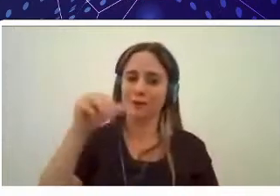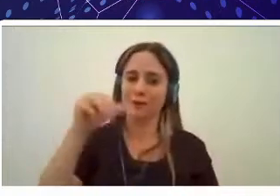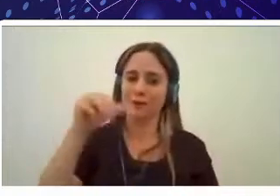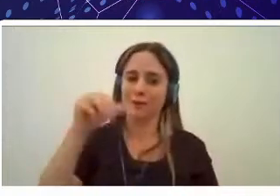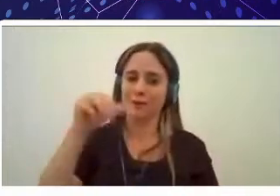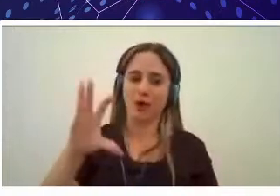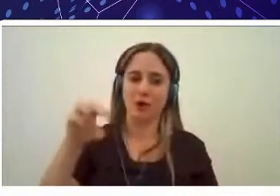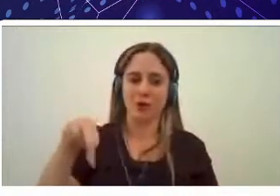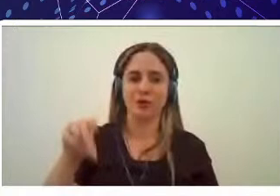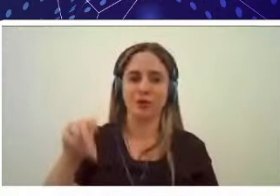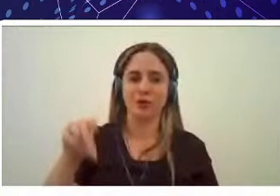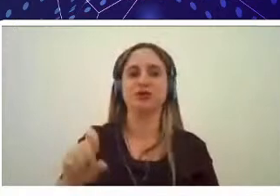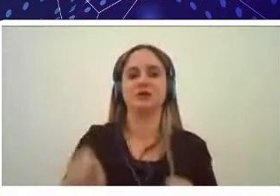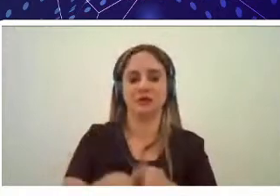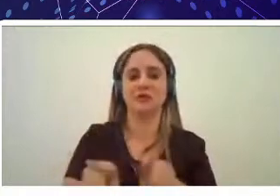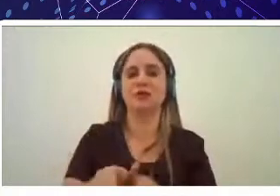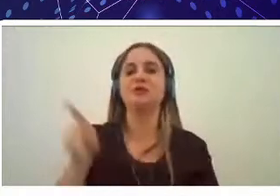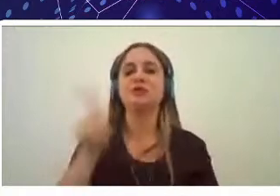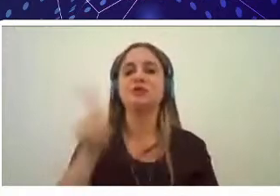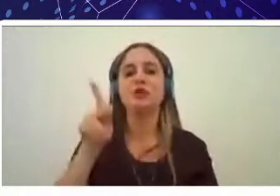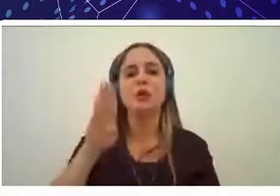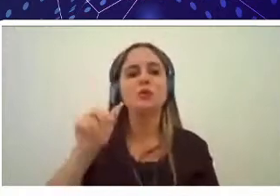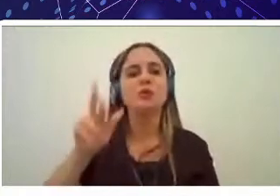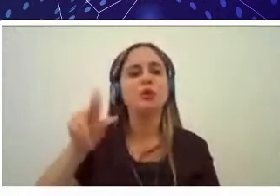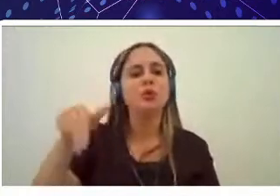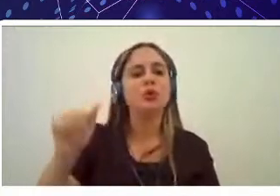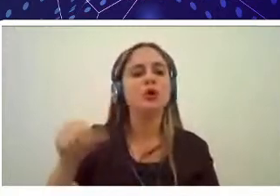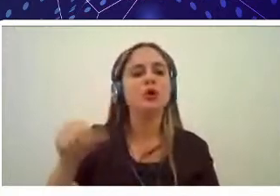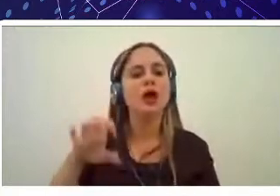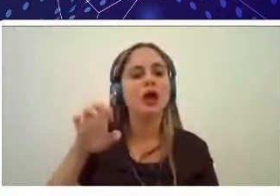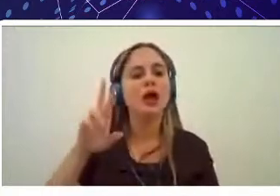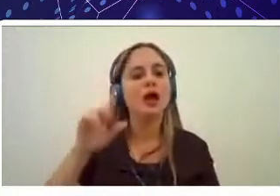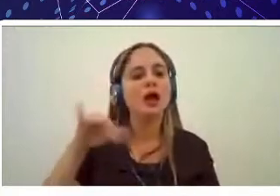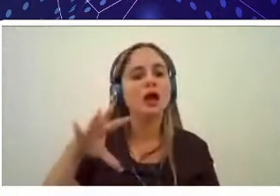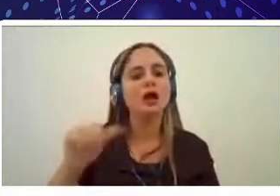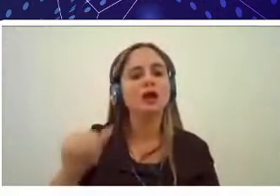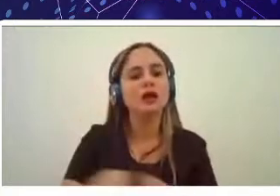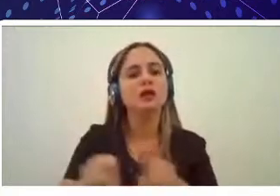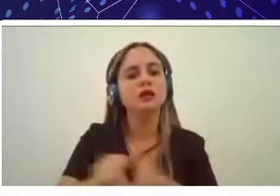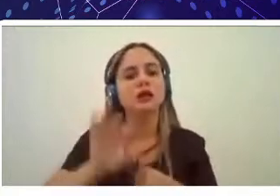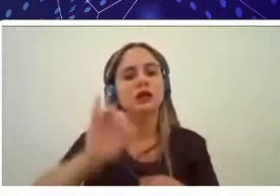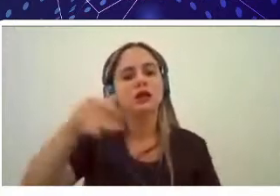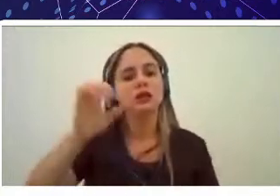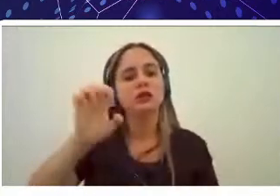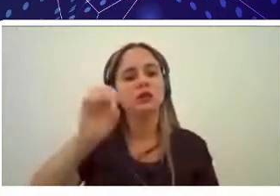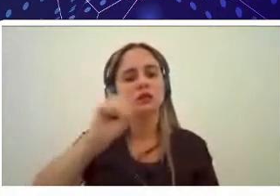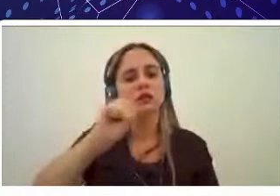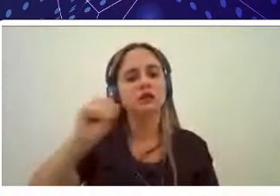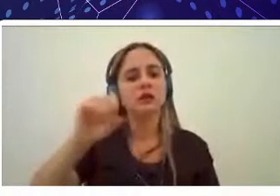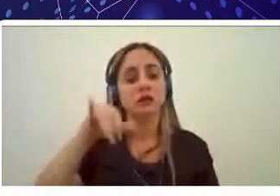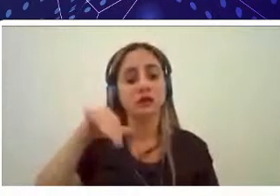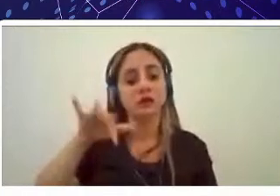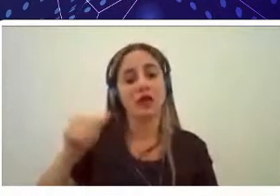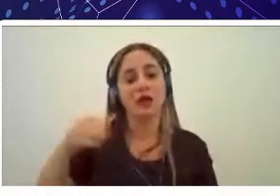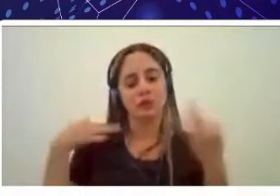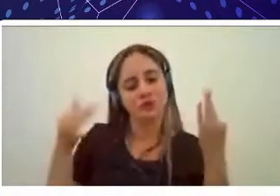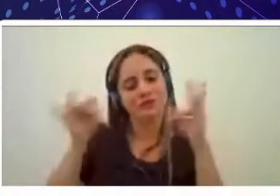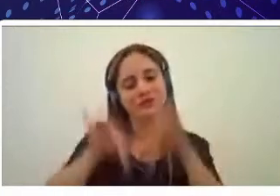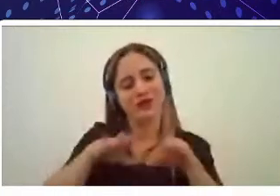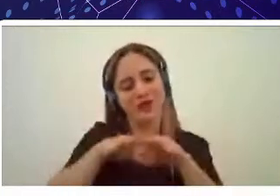Jéssica por gentileza para a gente poder finalizar a nossa mesa só agradecer